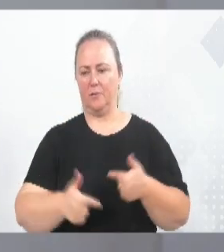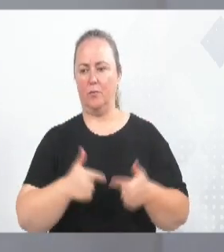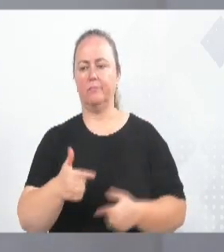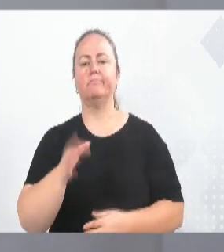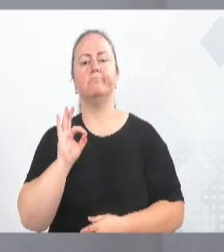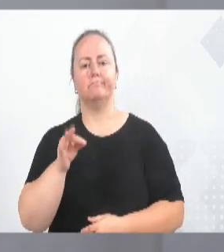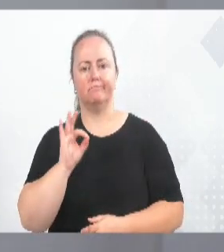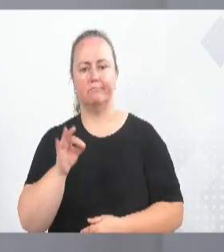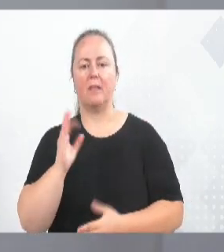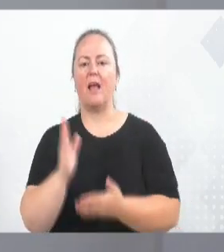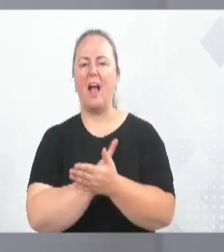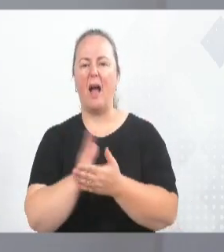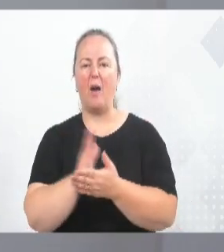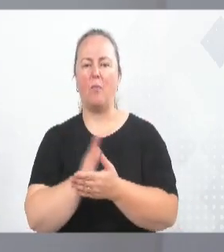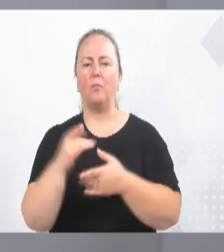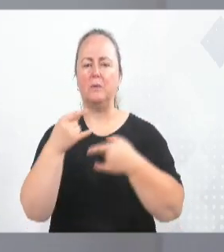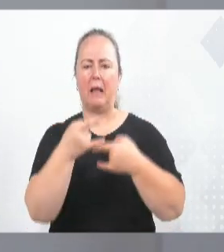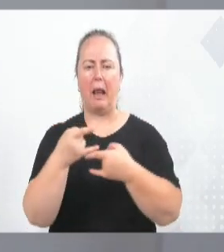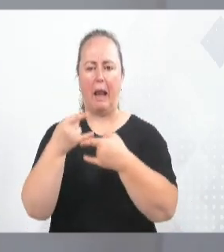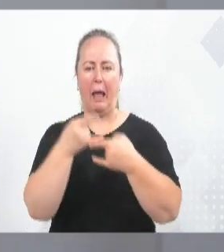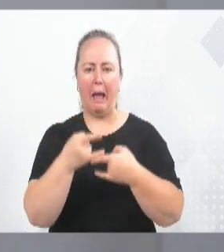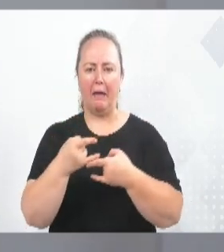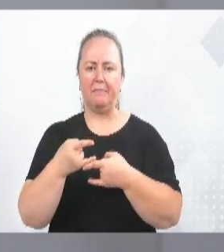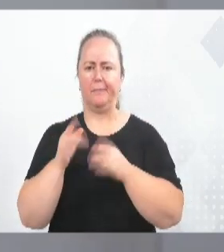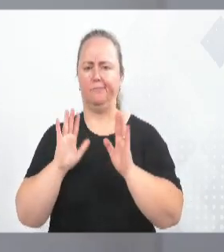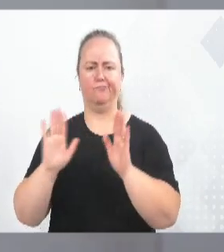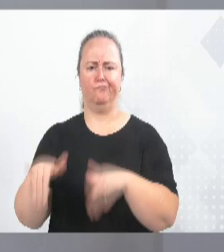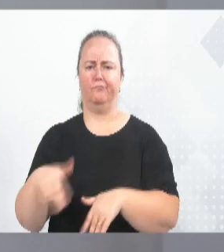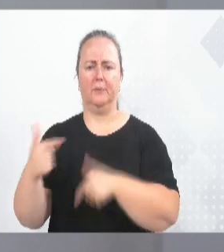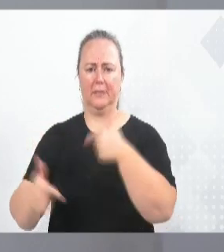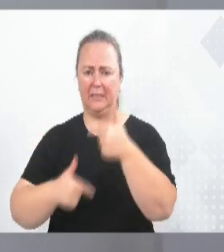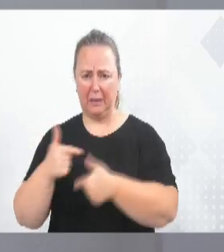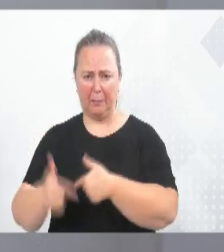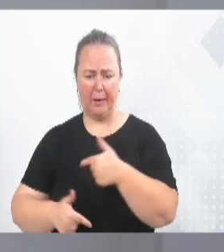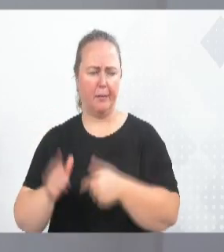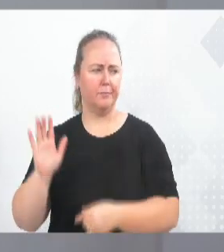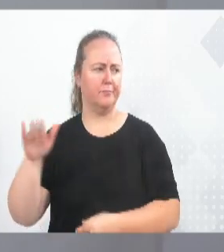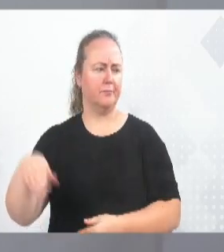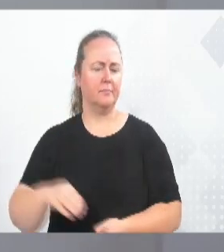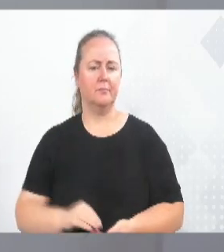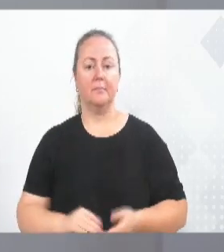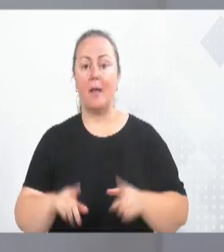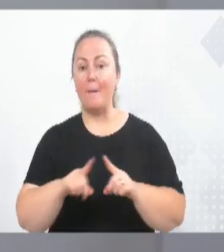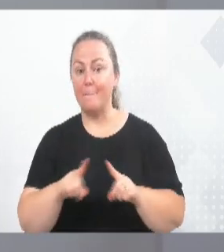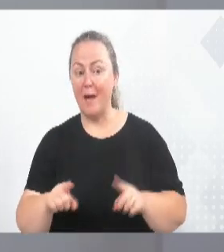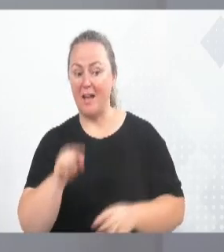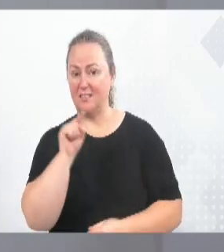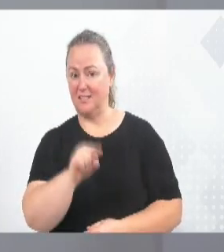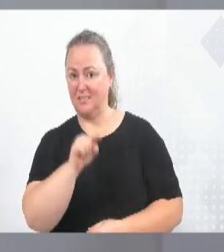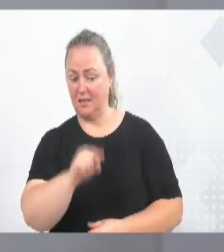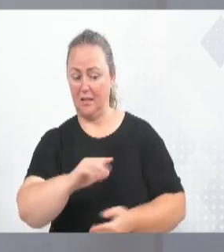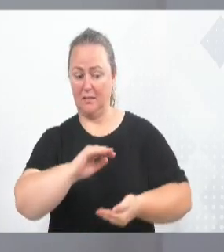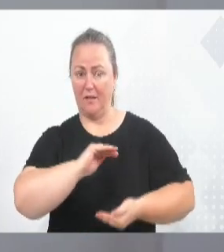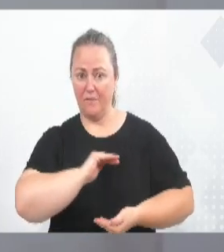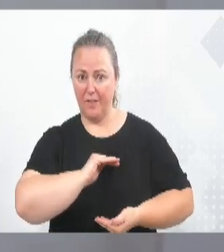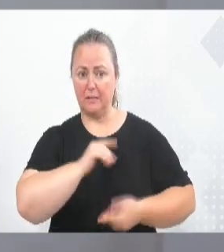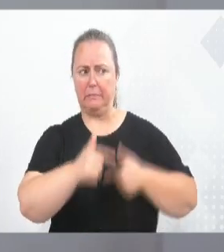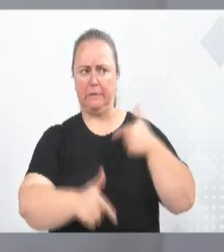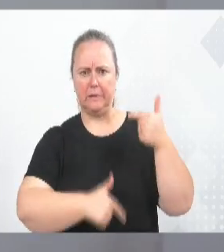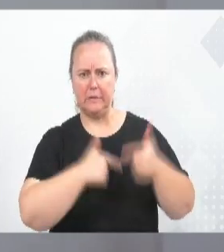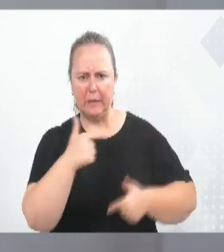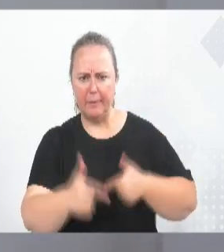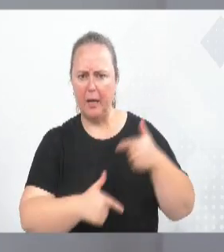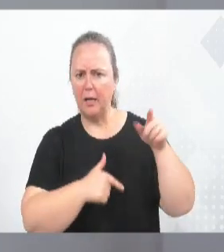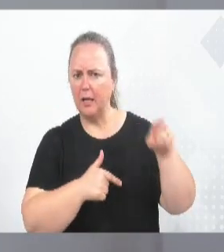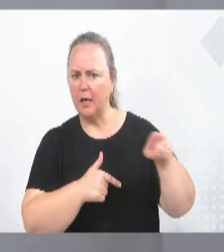que ficam papagaiando nas lives, isso só fala, fala e trabalhar que é bom, nada. Mas aquele servidor que está lá na ponta, da Defesa Civil, aquele servidor